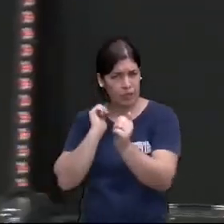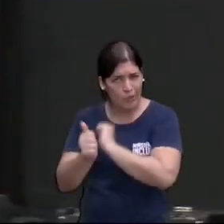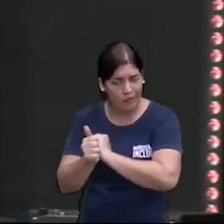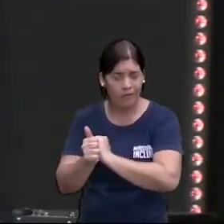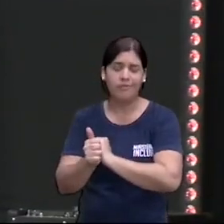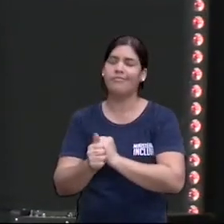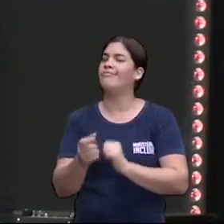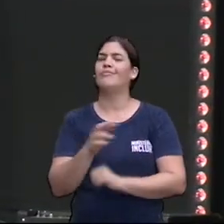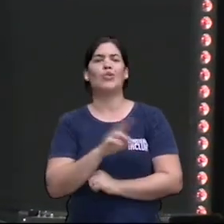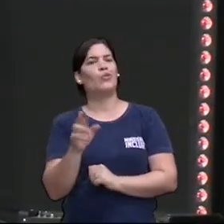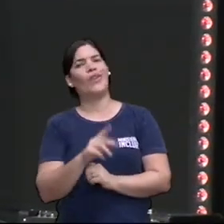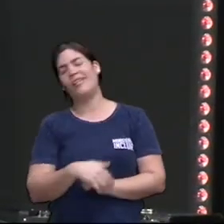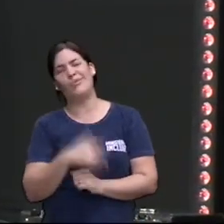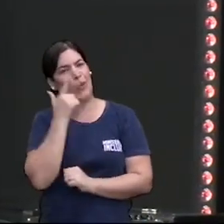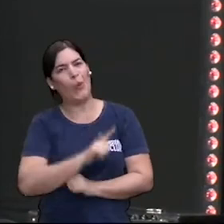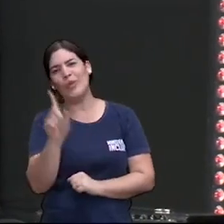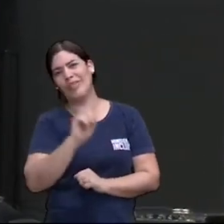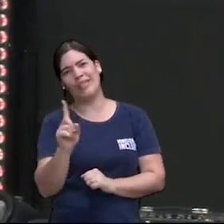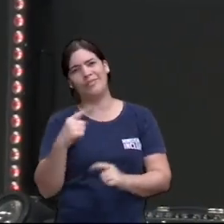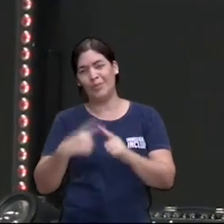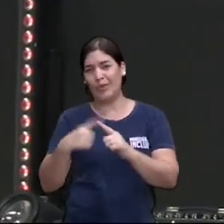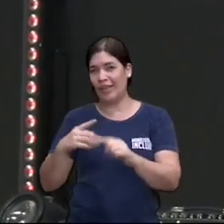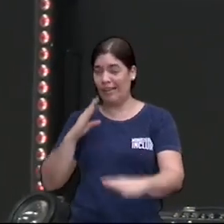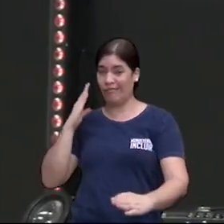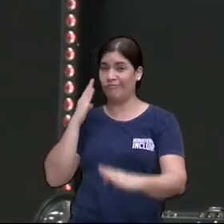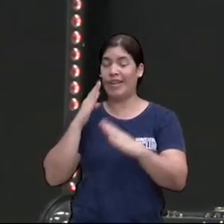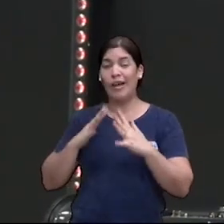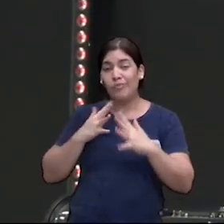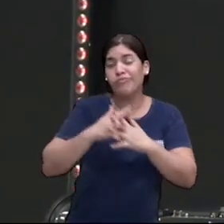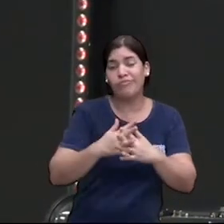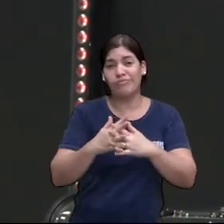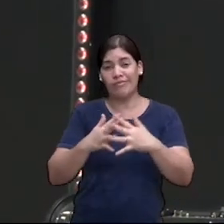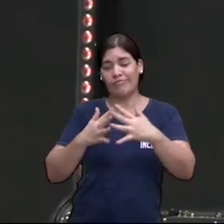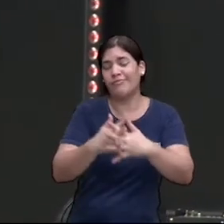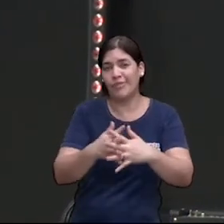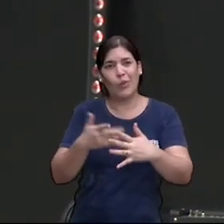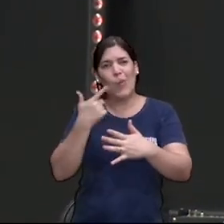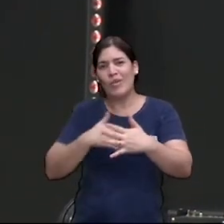lesão interrompe o jogador de jogar o jogo.